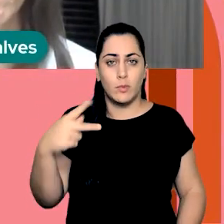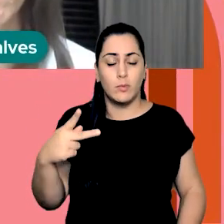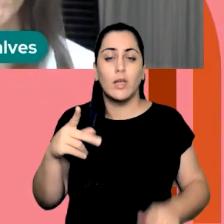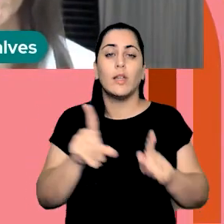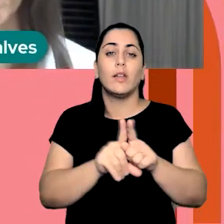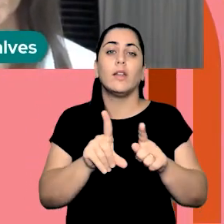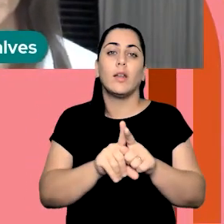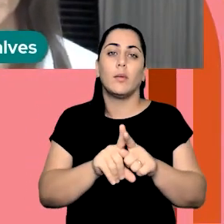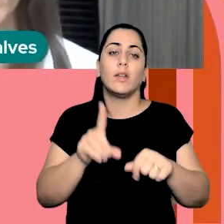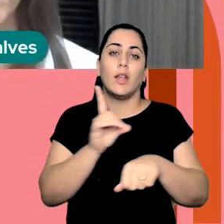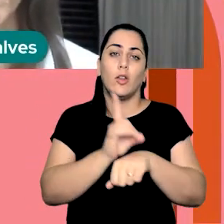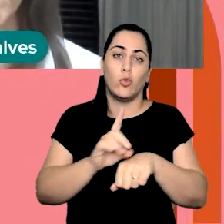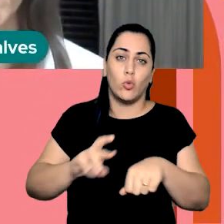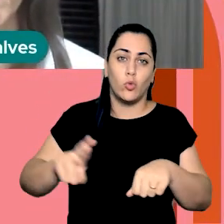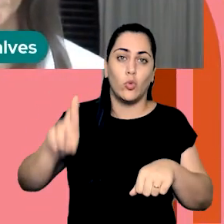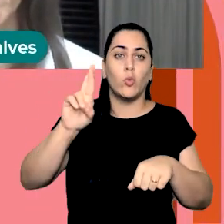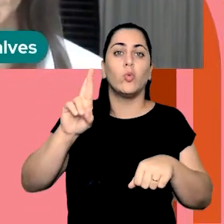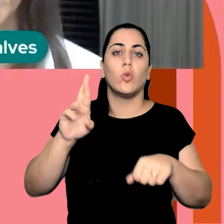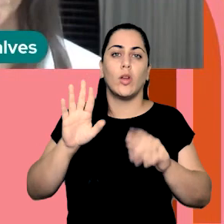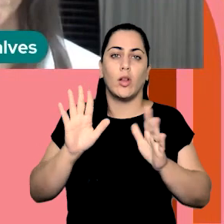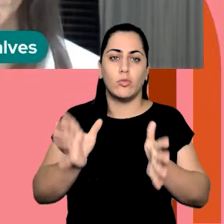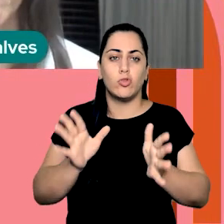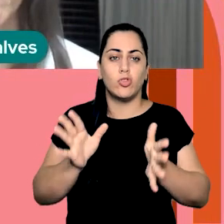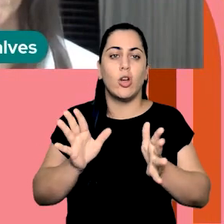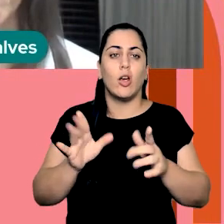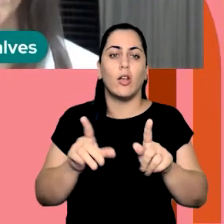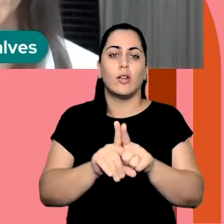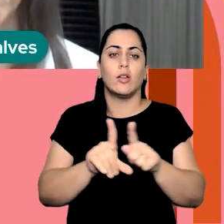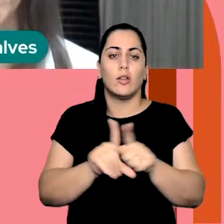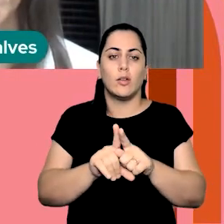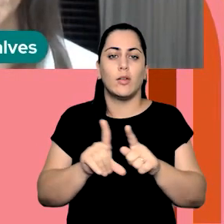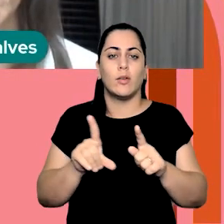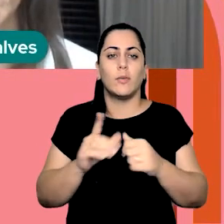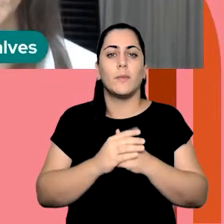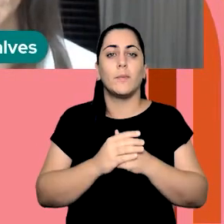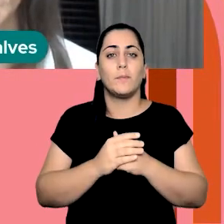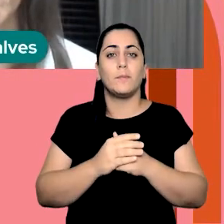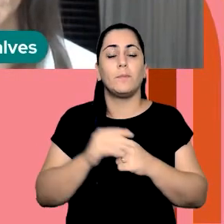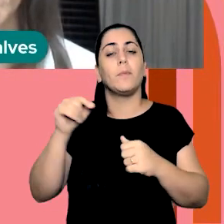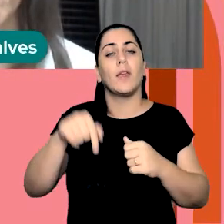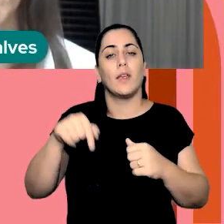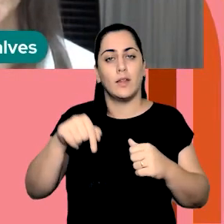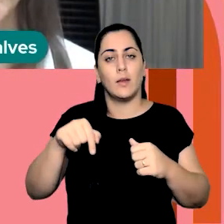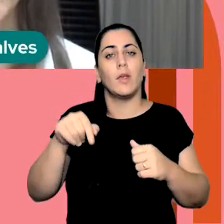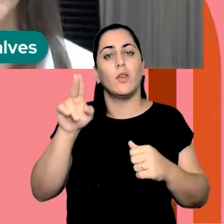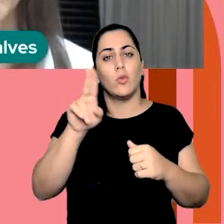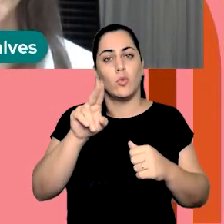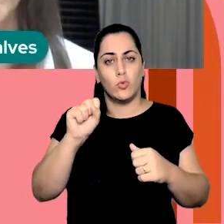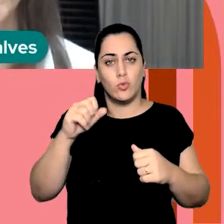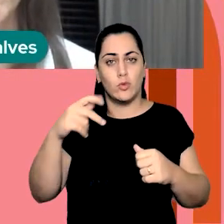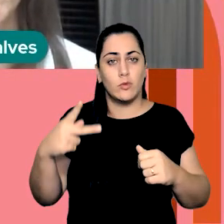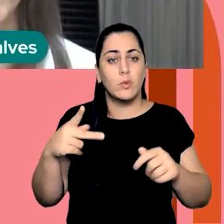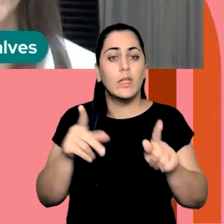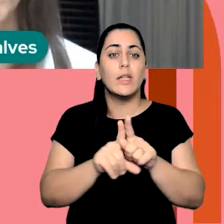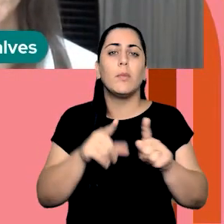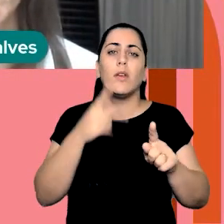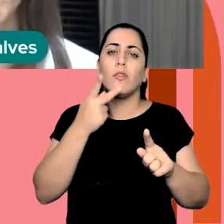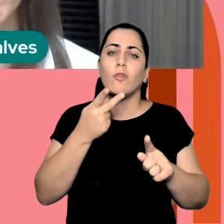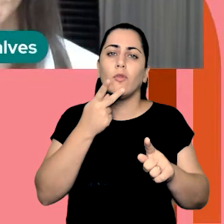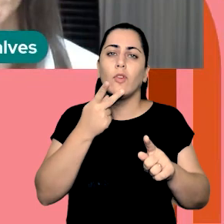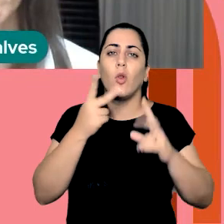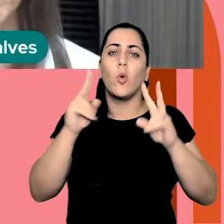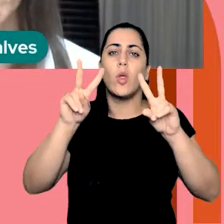tem o título de doutora também pela mesma universidade, e até falou sobre a